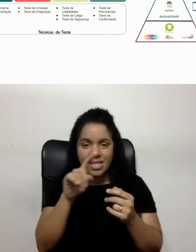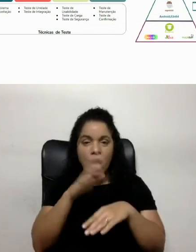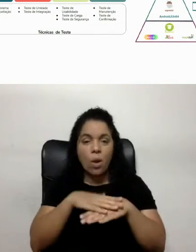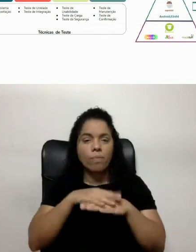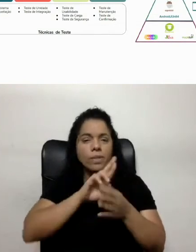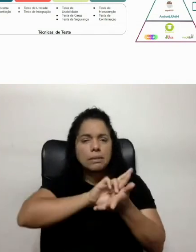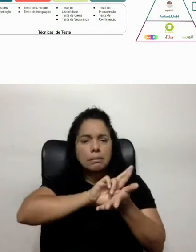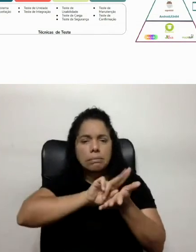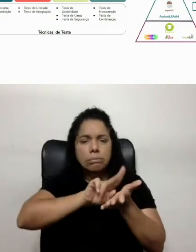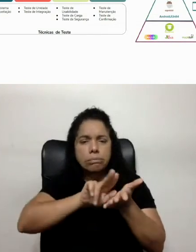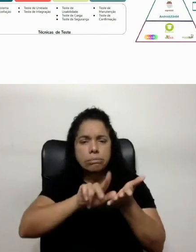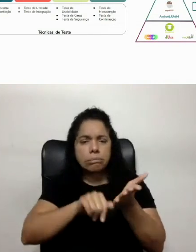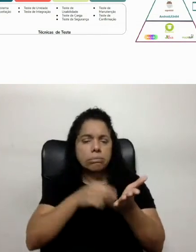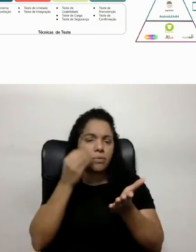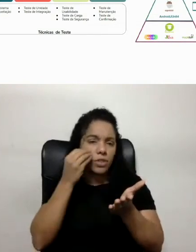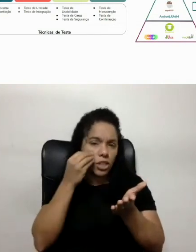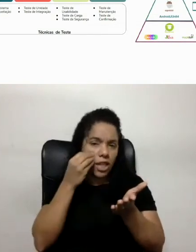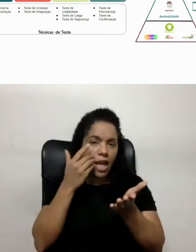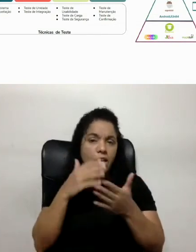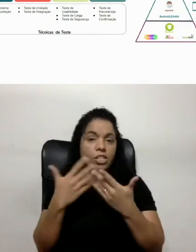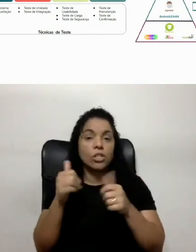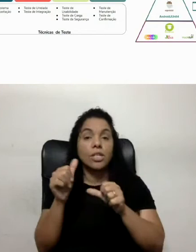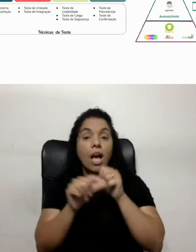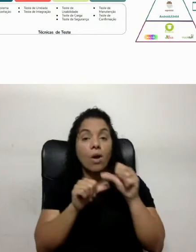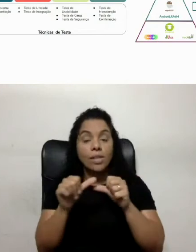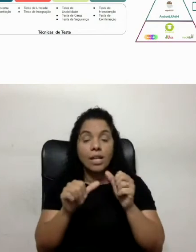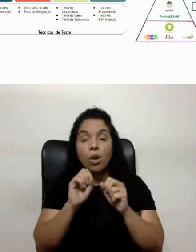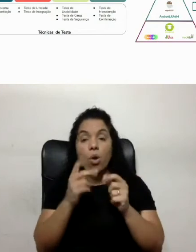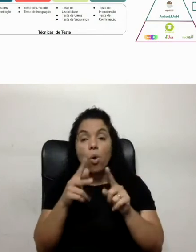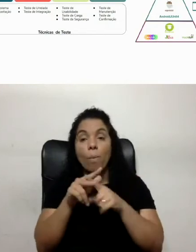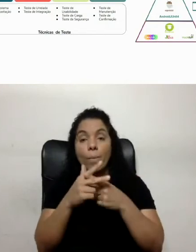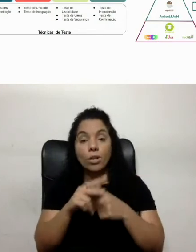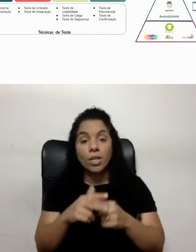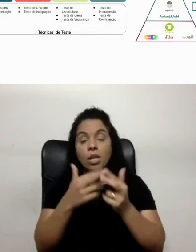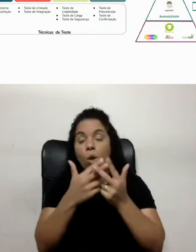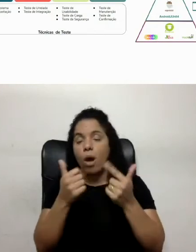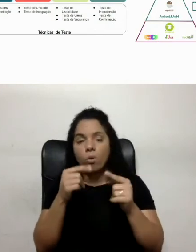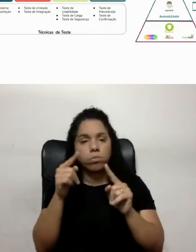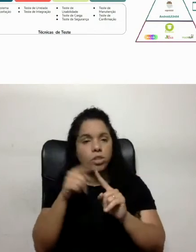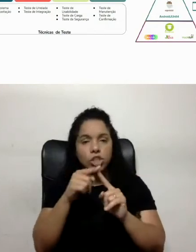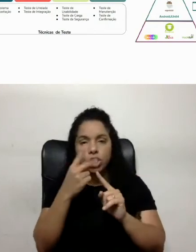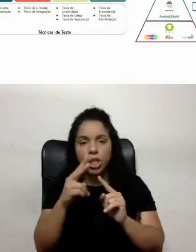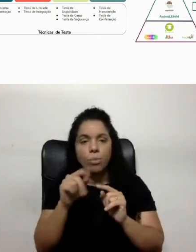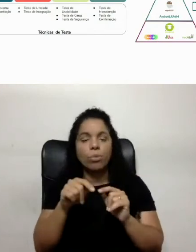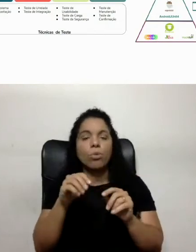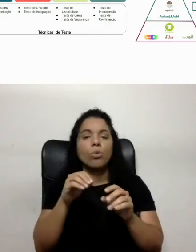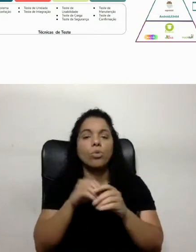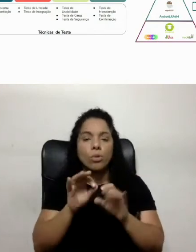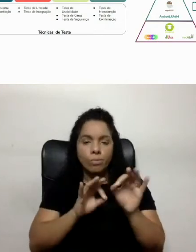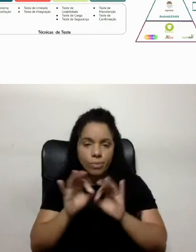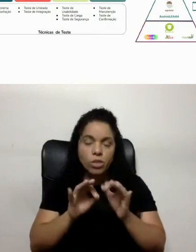bateria de teste, né? Quando tem uma alteração, ou uma manutenção, ou algo desse tipo no nosso projeto. Então,